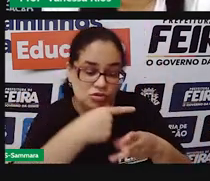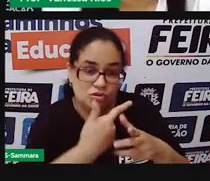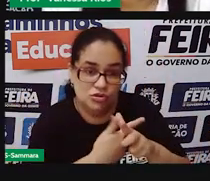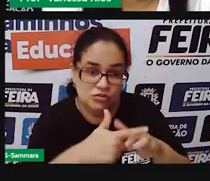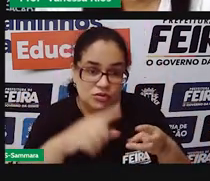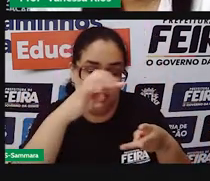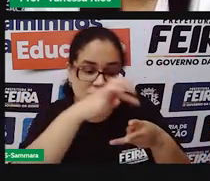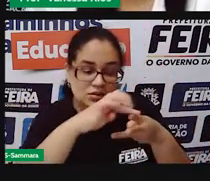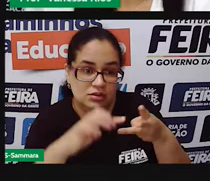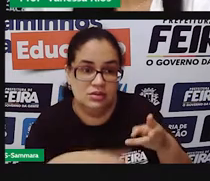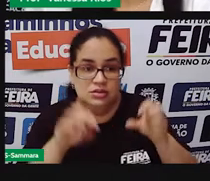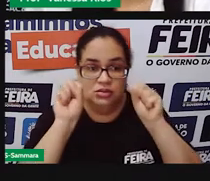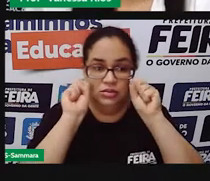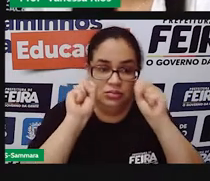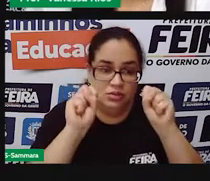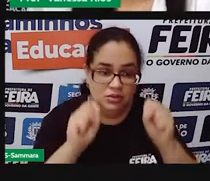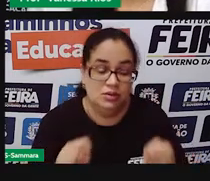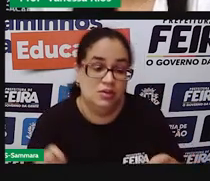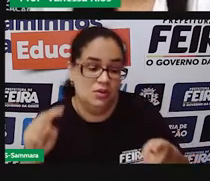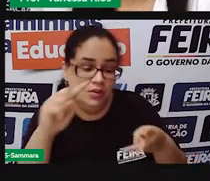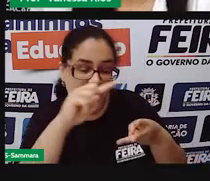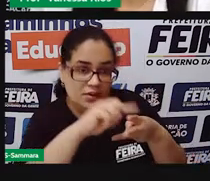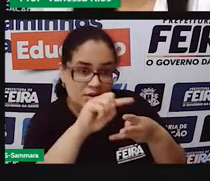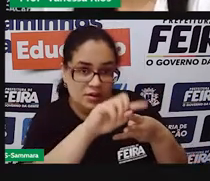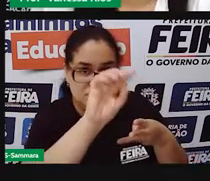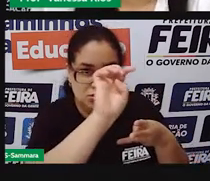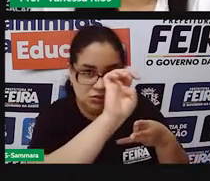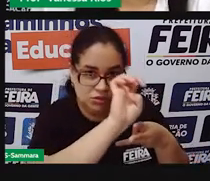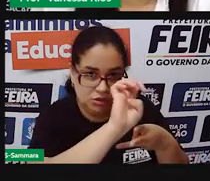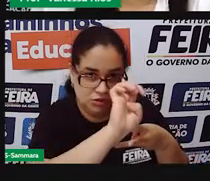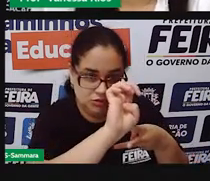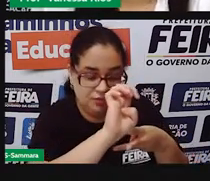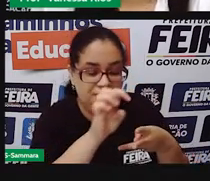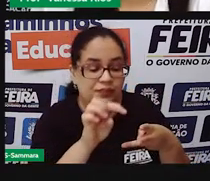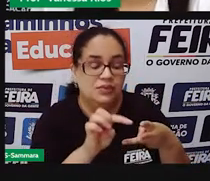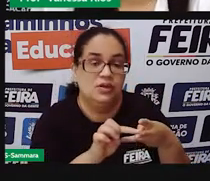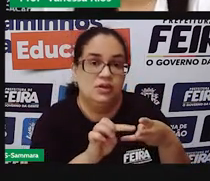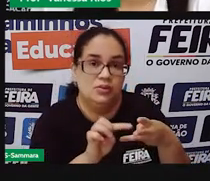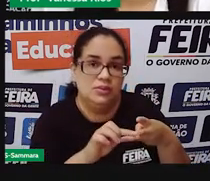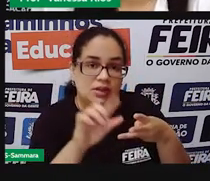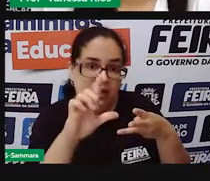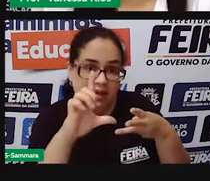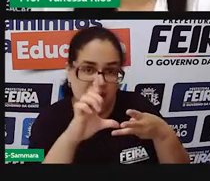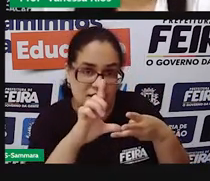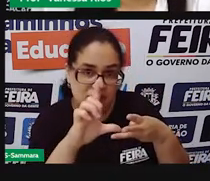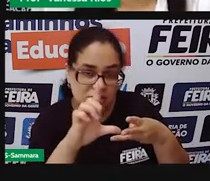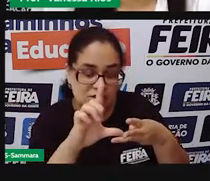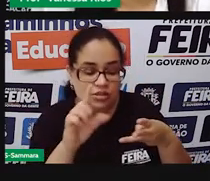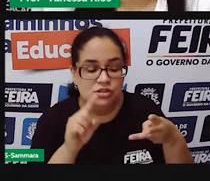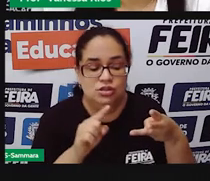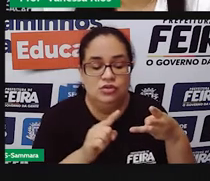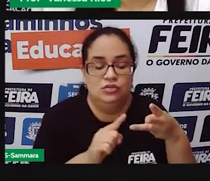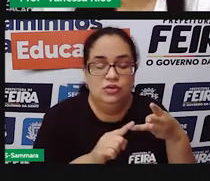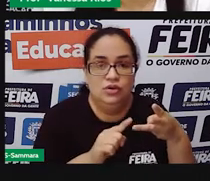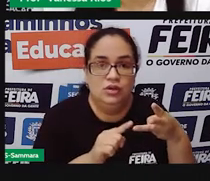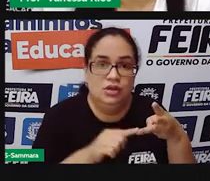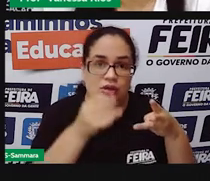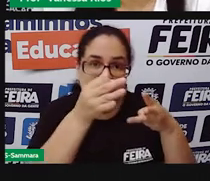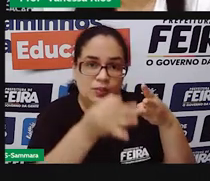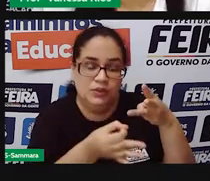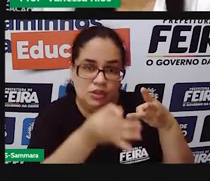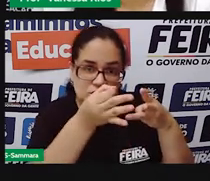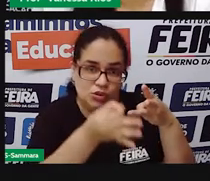poderes. E a gente vê o poder executivo, o poder legislativo legislativo